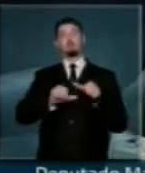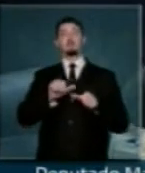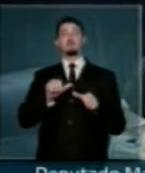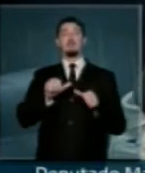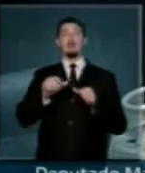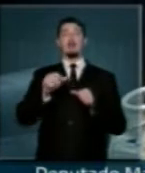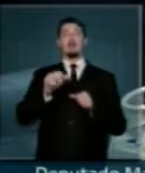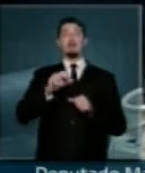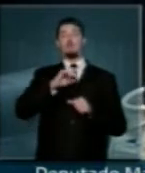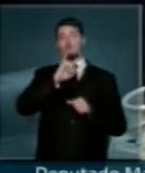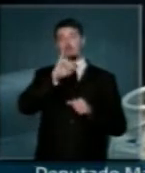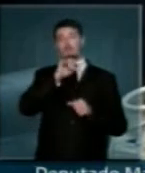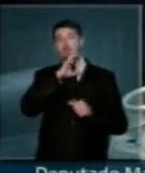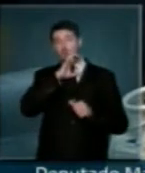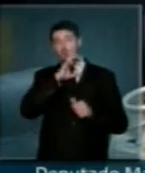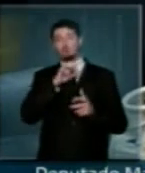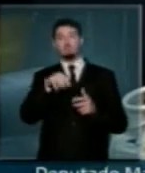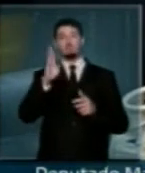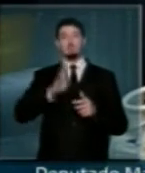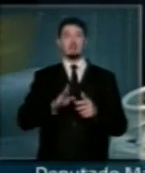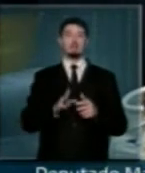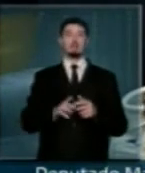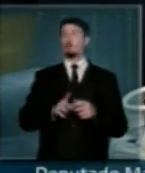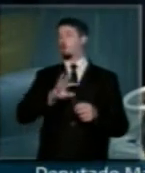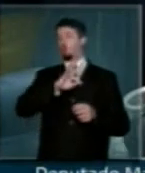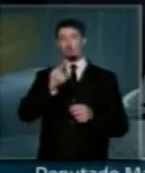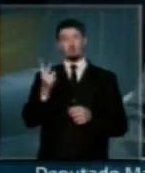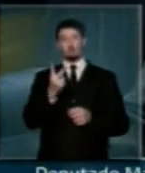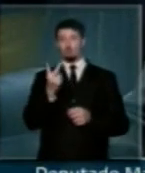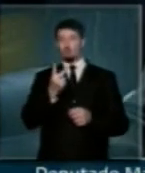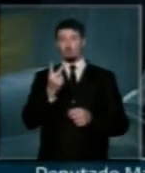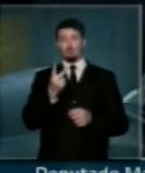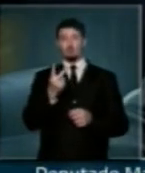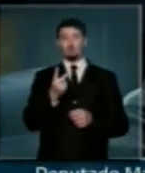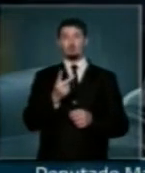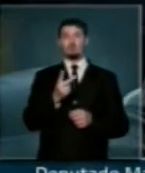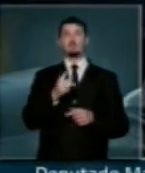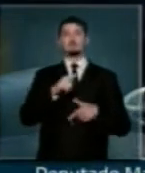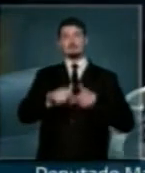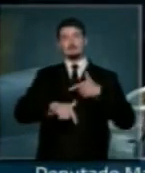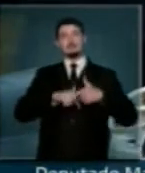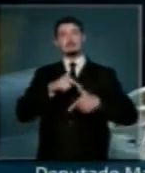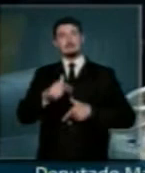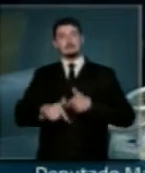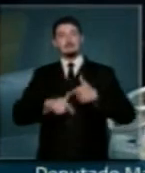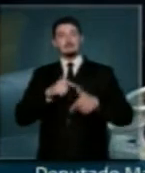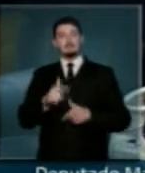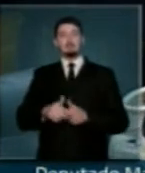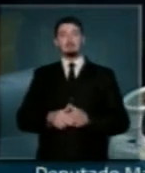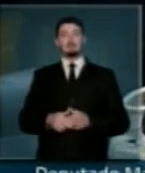brasileira. Todas as duas, todas as duas iniciativas ao final do nosso trabalho legislativo